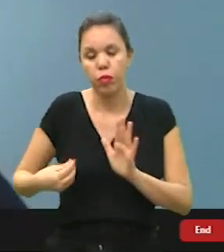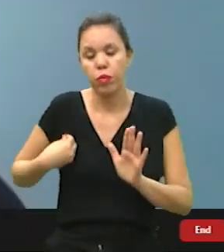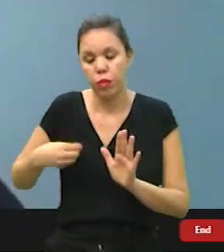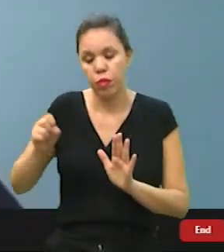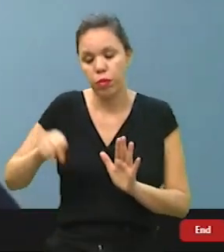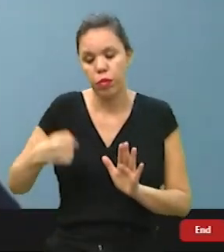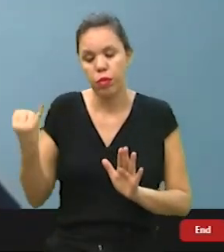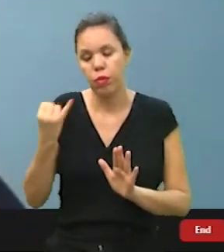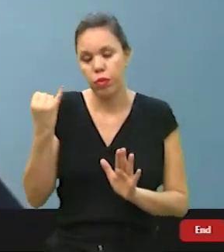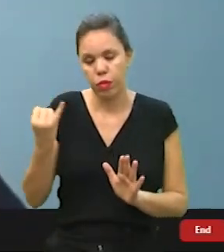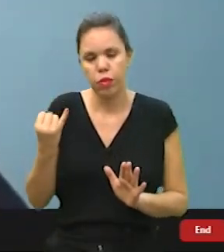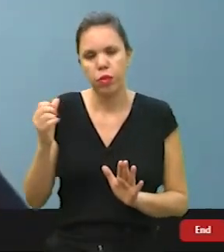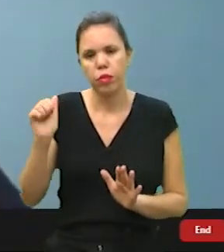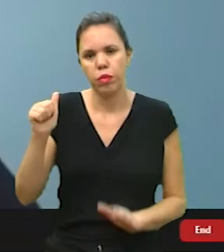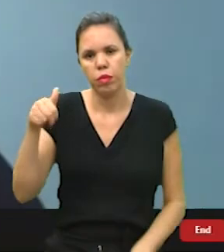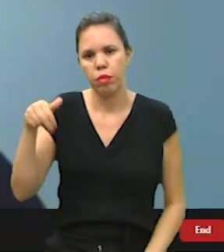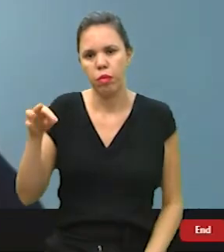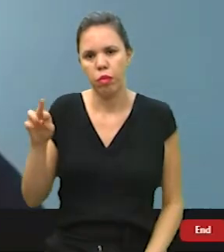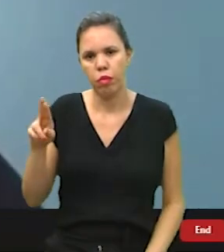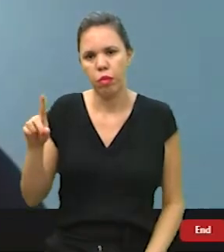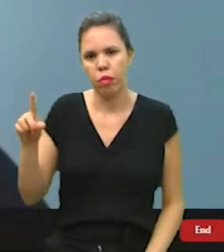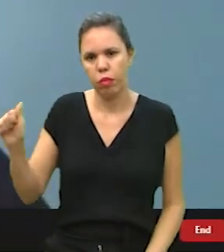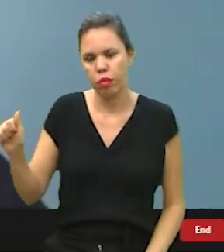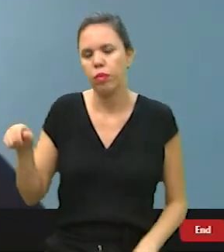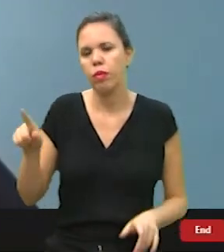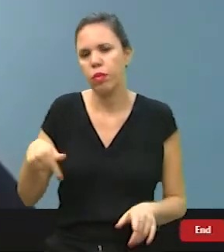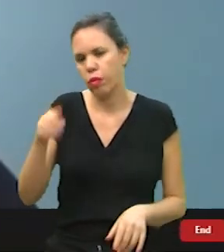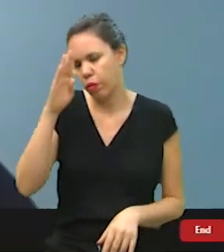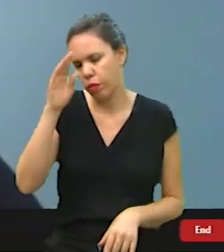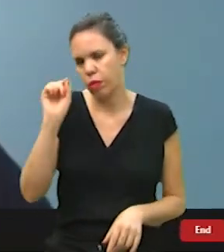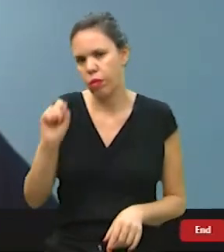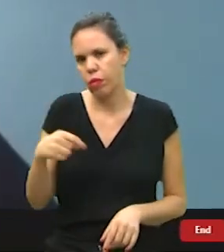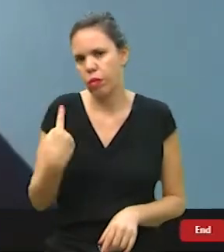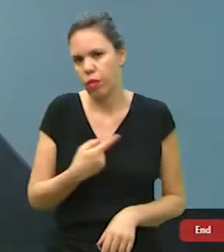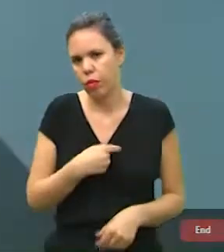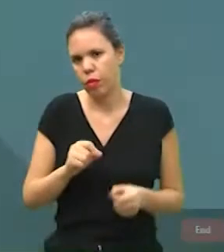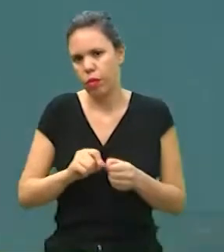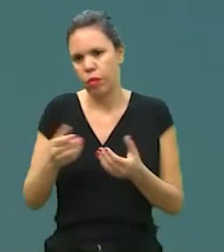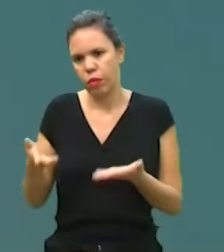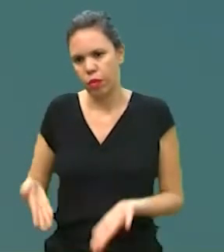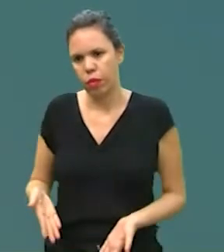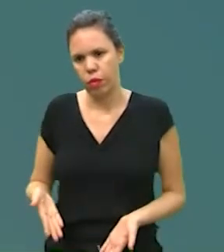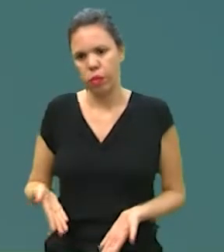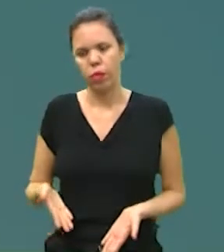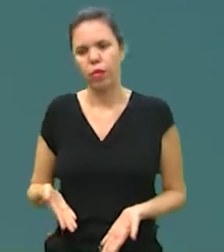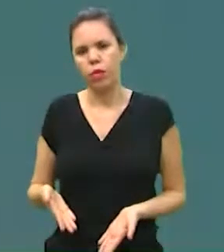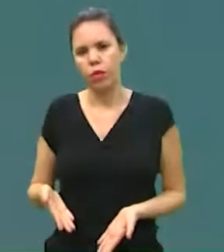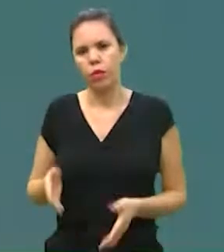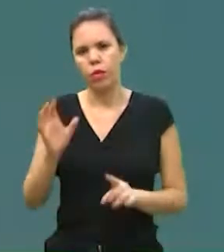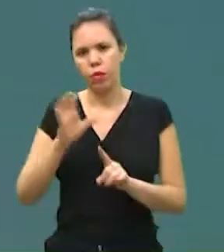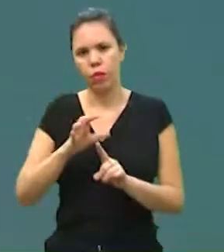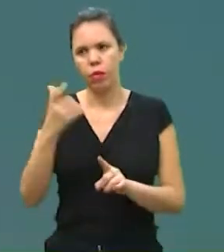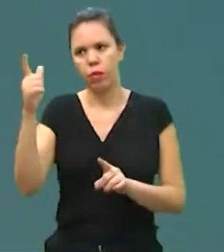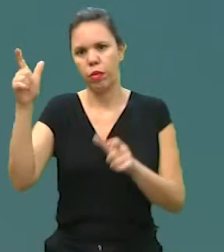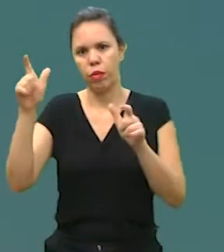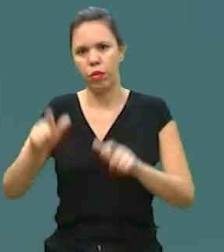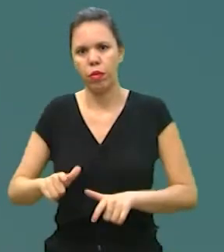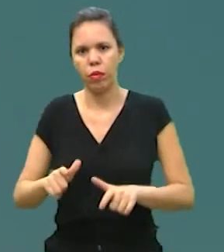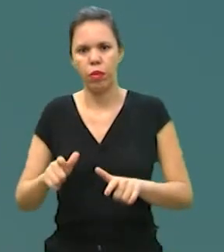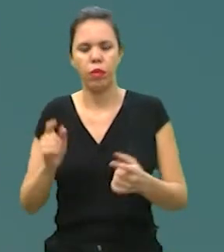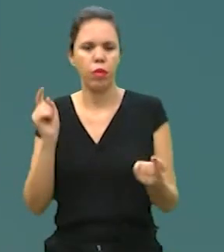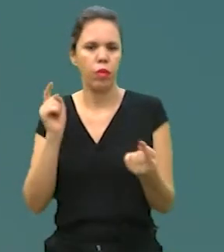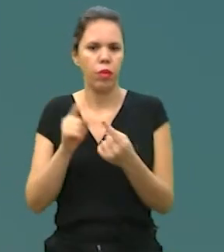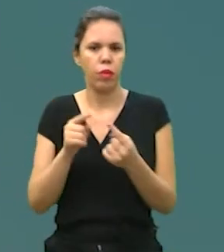quero mostrar a importância da Antártica e, principalmente, o que a gente faz aqui influencia lá,